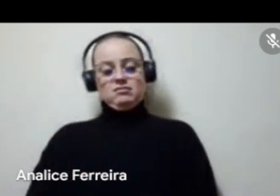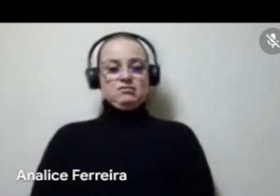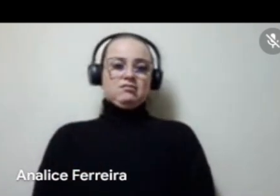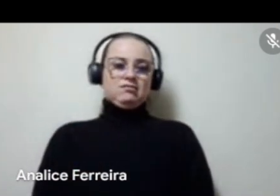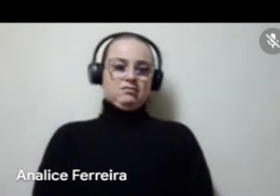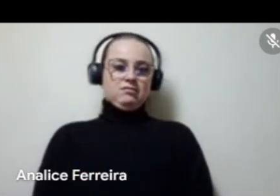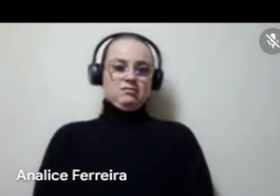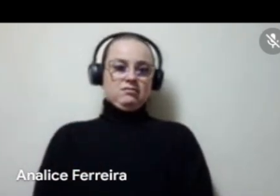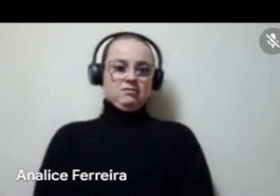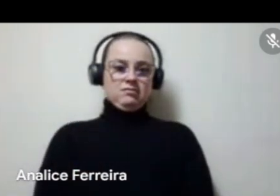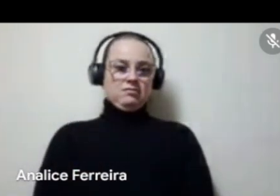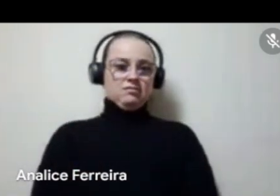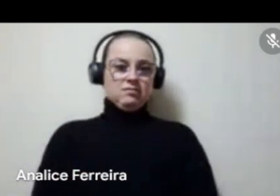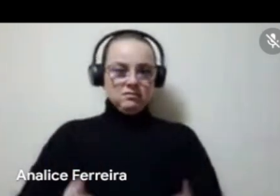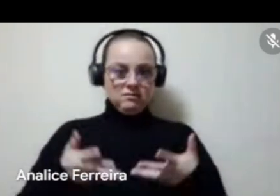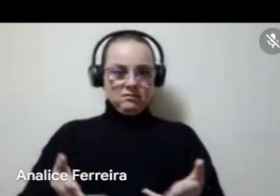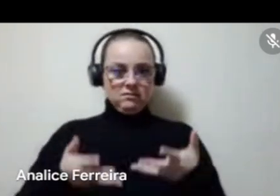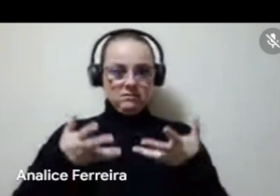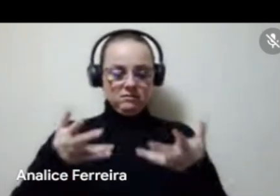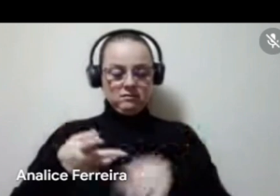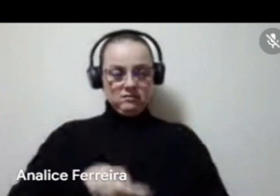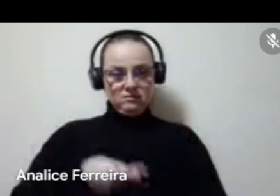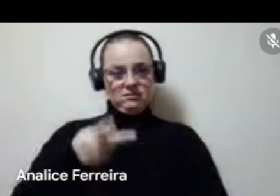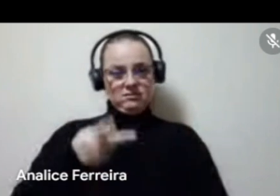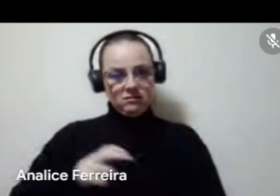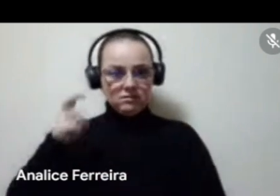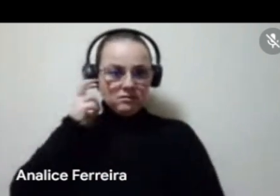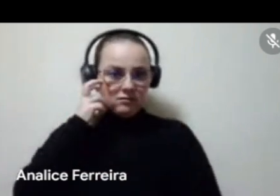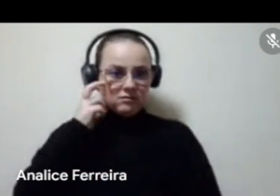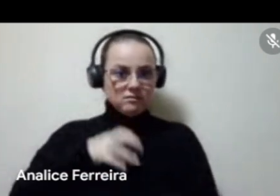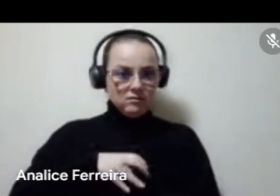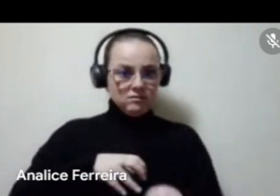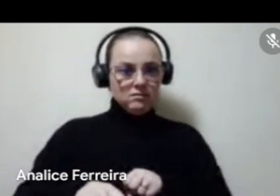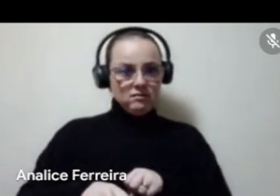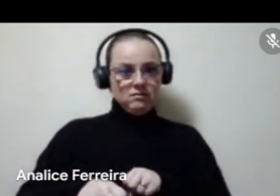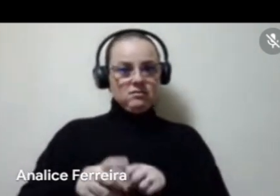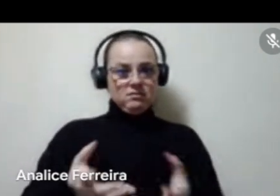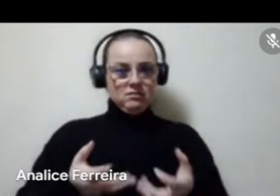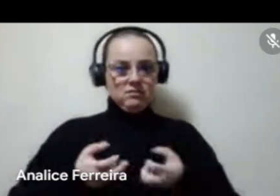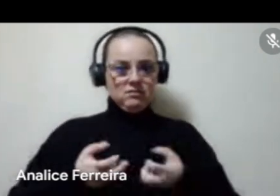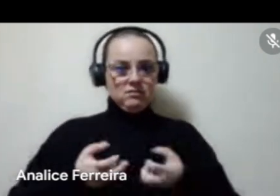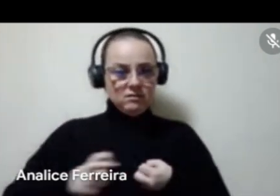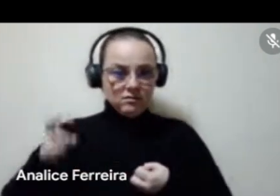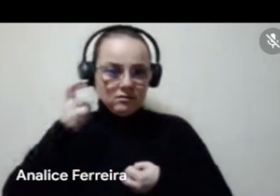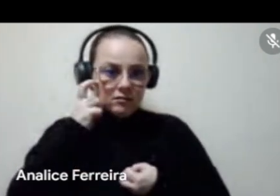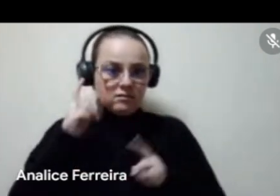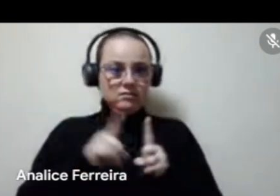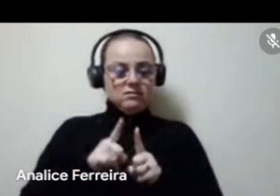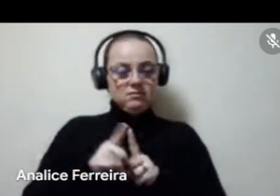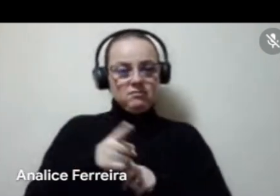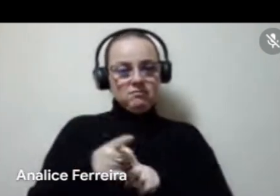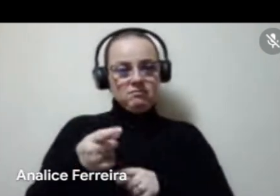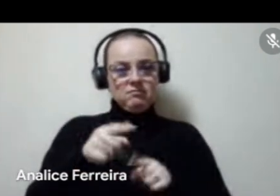são o fomento, a premiação cultural, formações, aquisição de bens culturais, obras e reformas e equipamentos